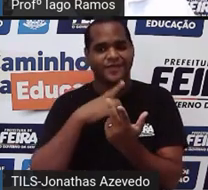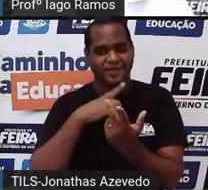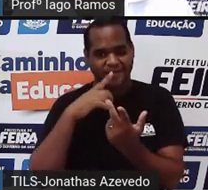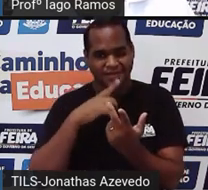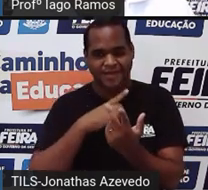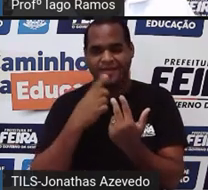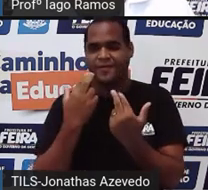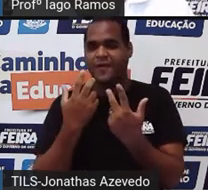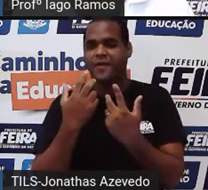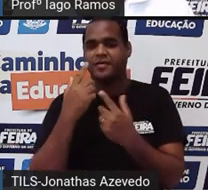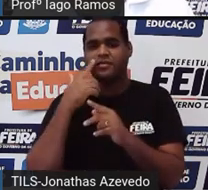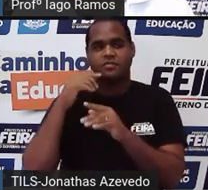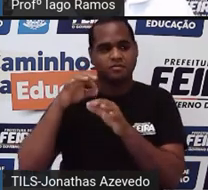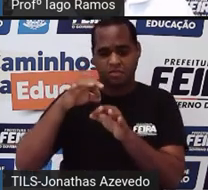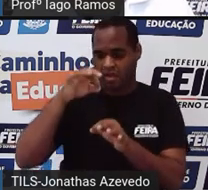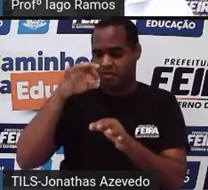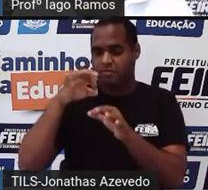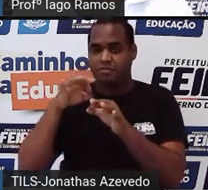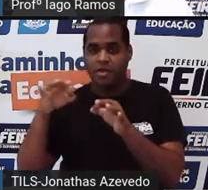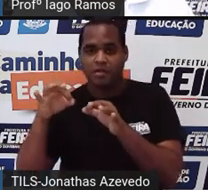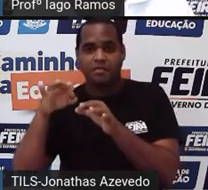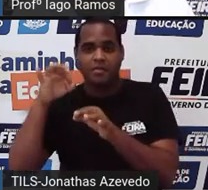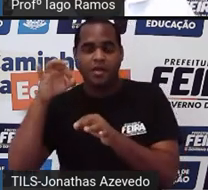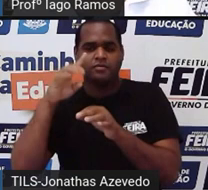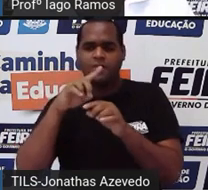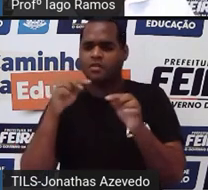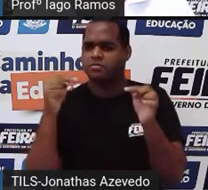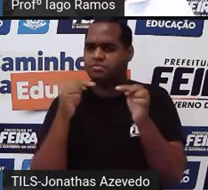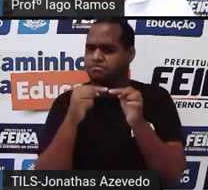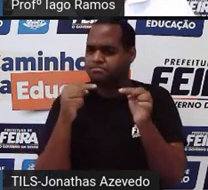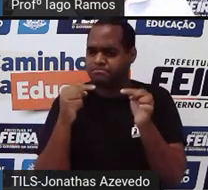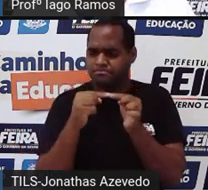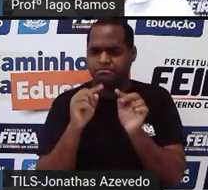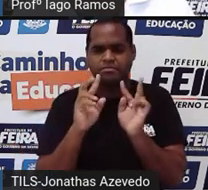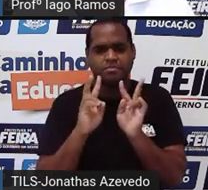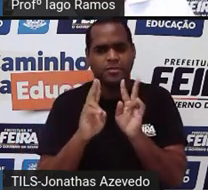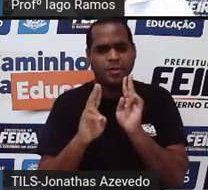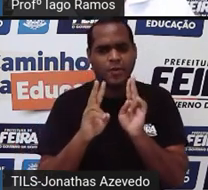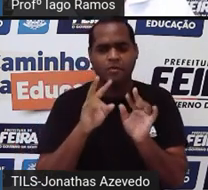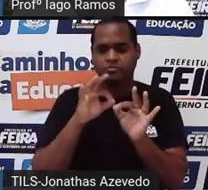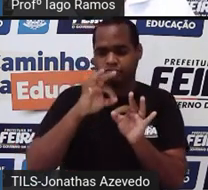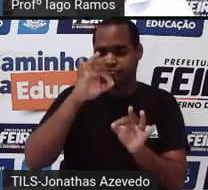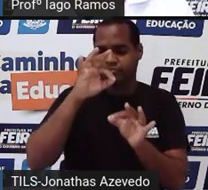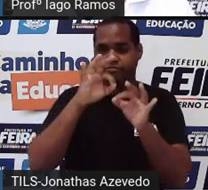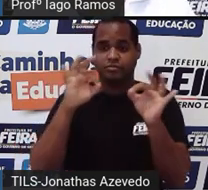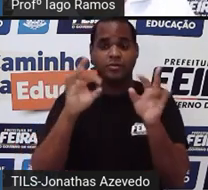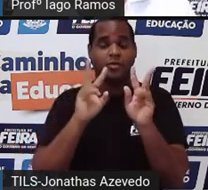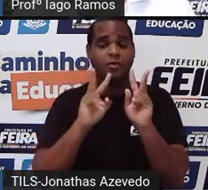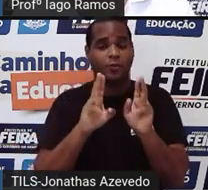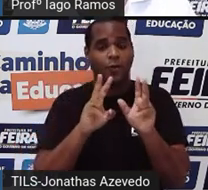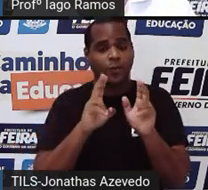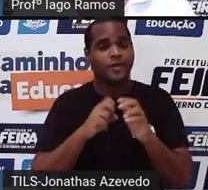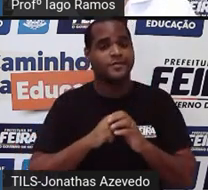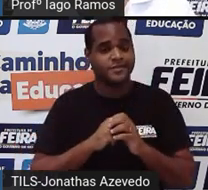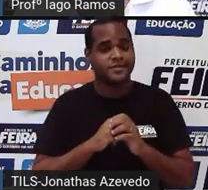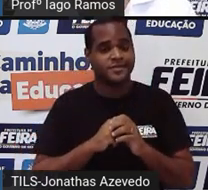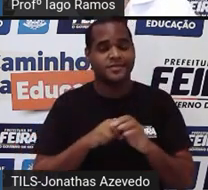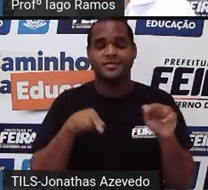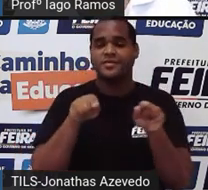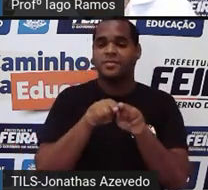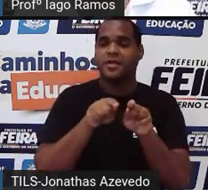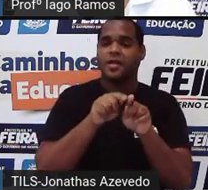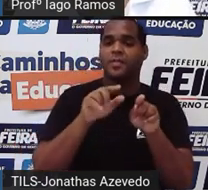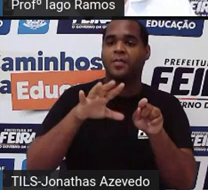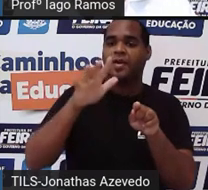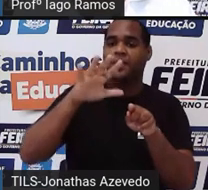esse. Se eu pensar desse até esse, a mesma medida desse até esse. E isso vai acontecer em toda